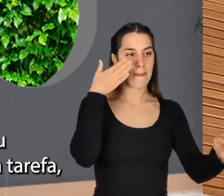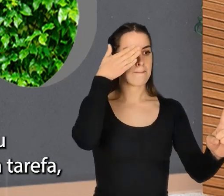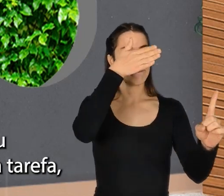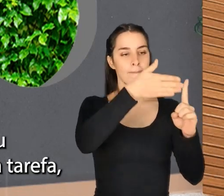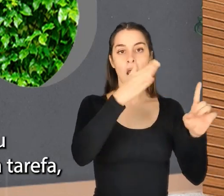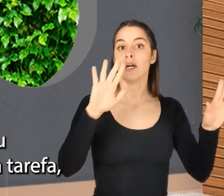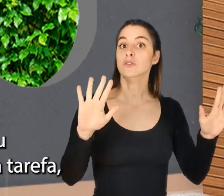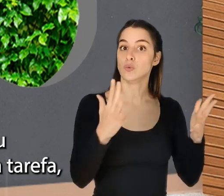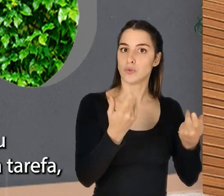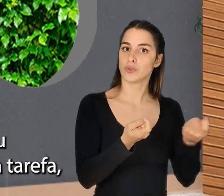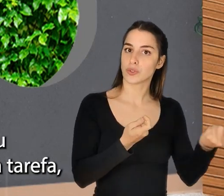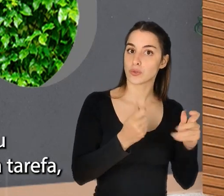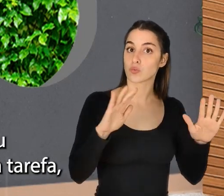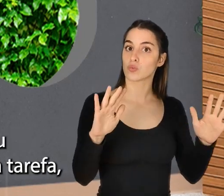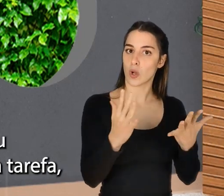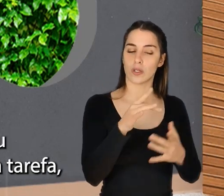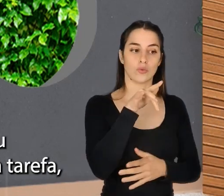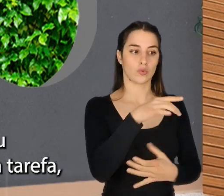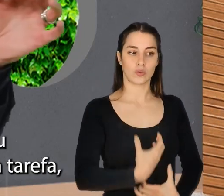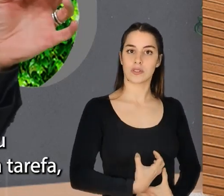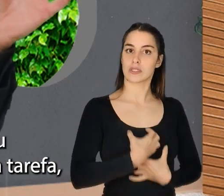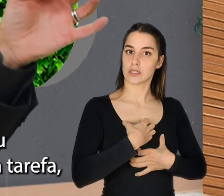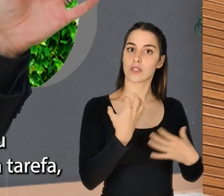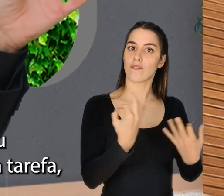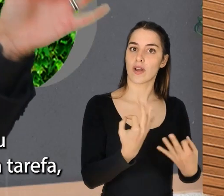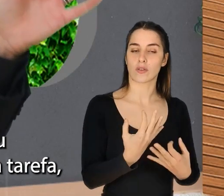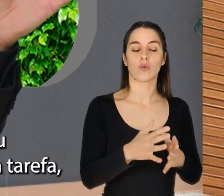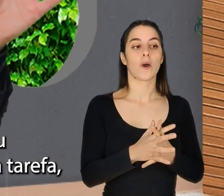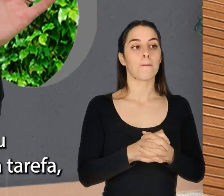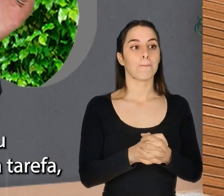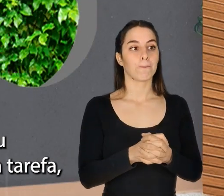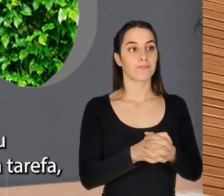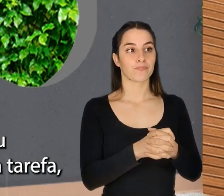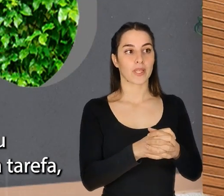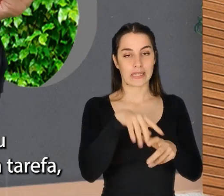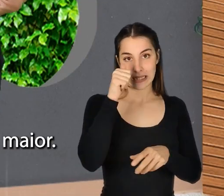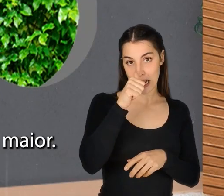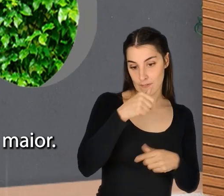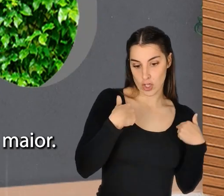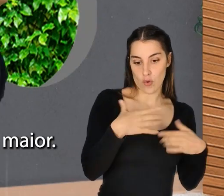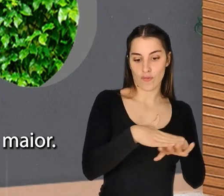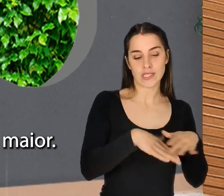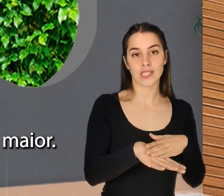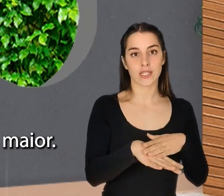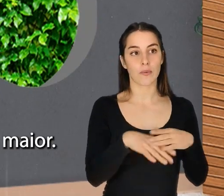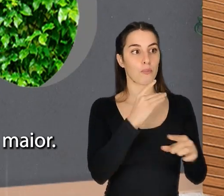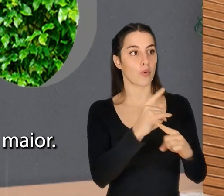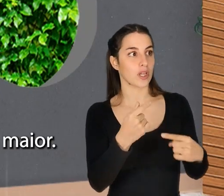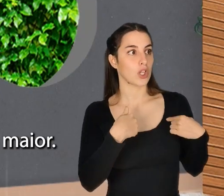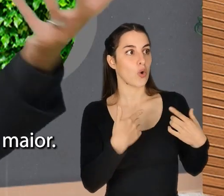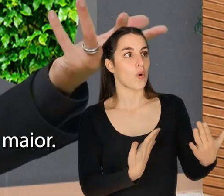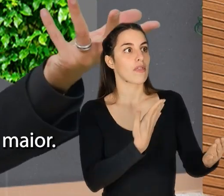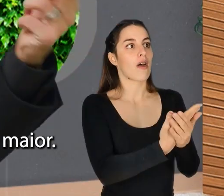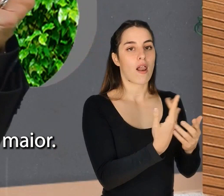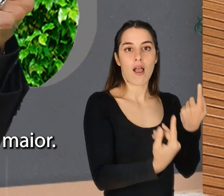própria organização. Para que tu, ao sentiste realizar aquela ação, aquela tarefa, tu sintas que estás a contribuir para algo